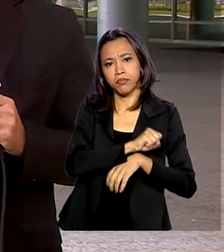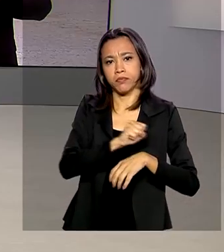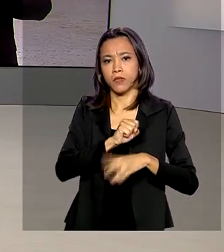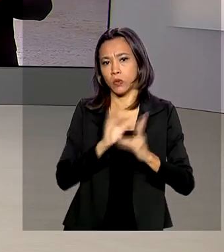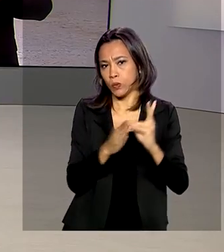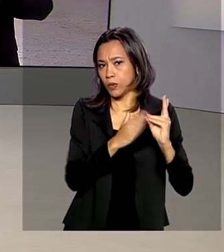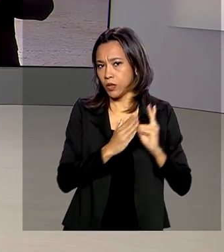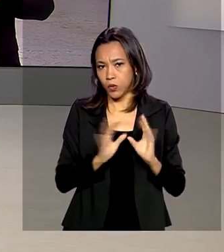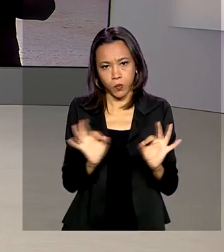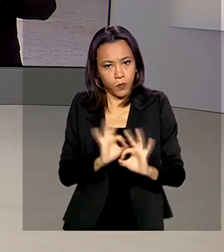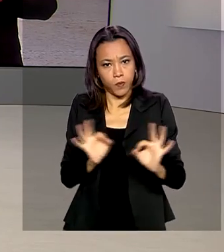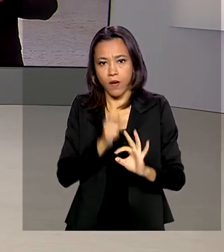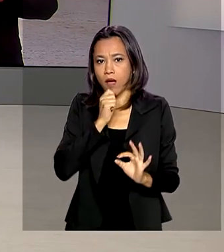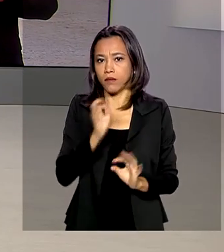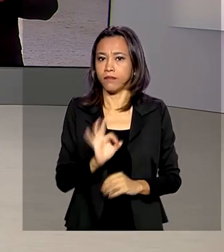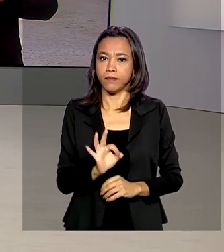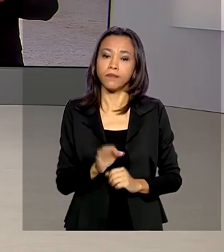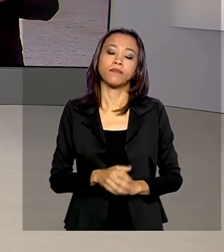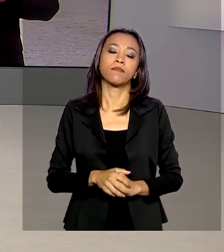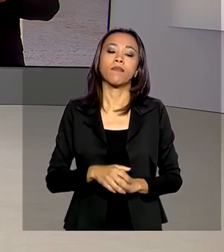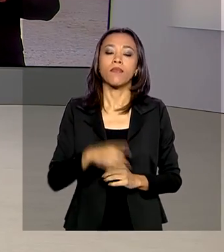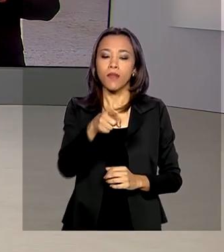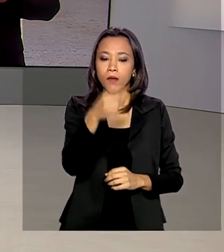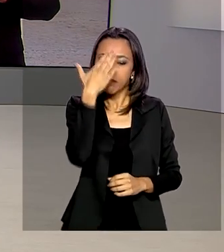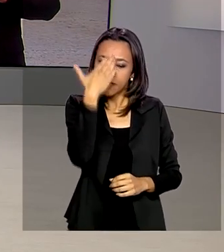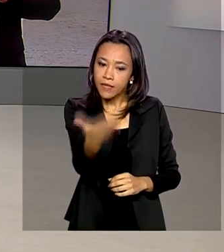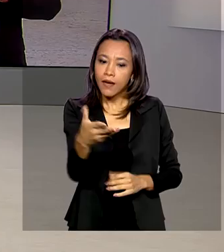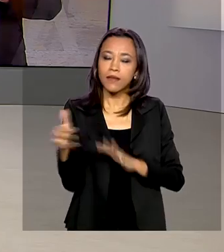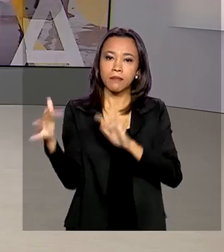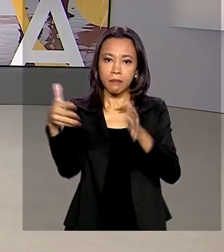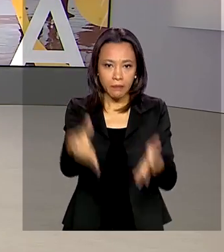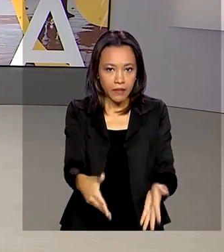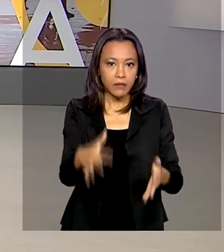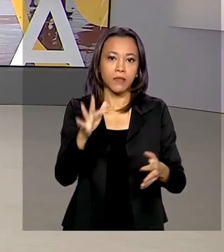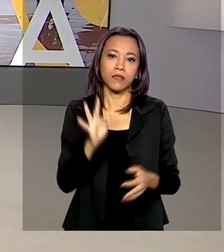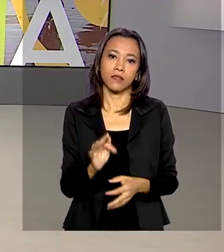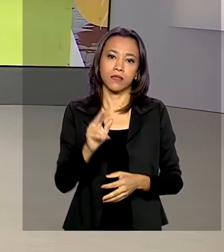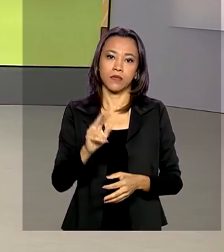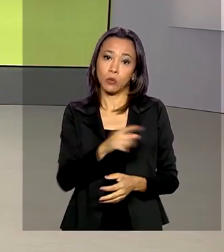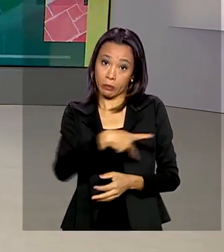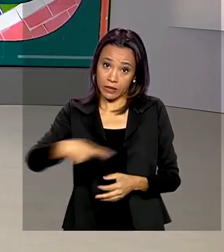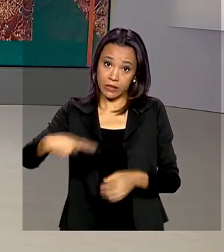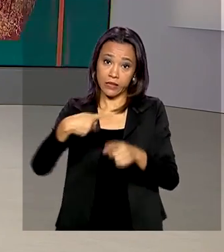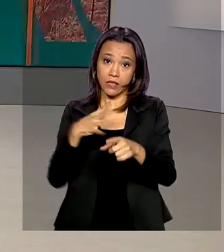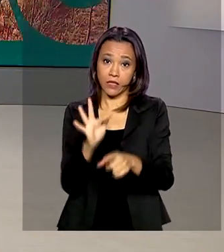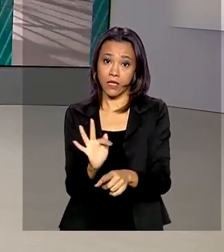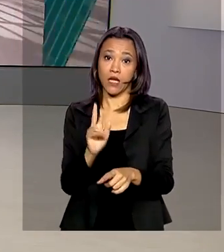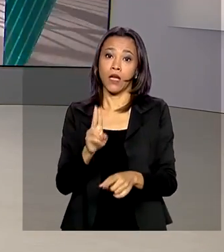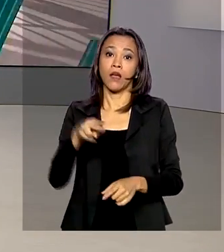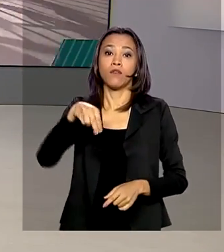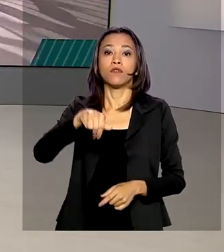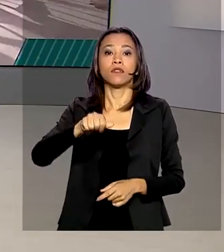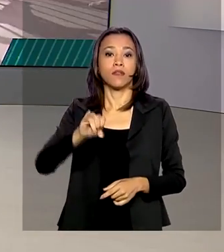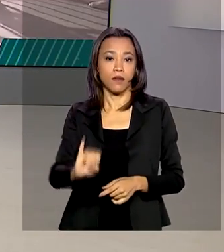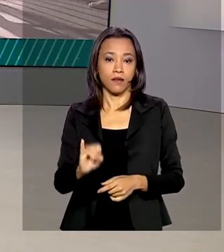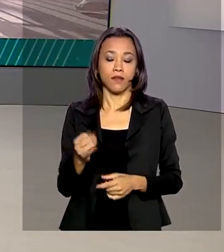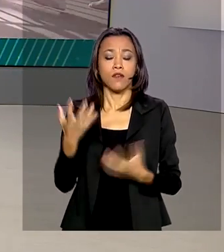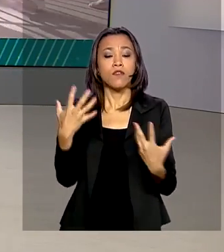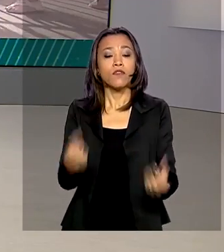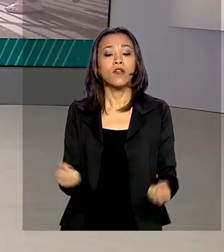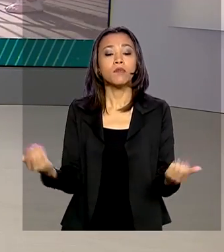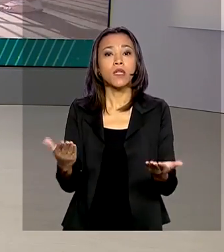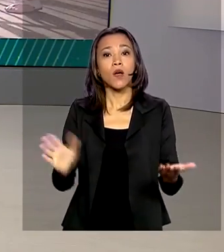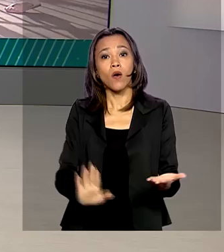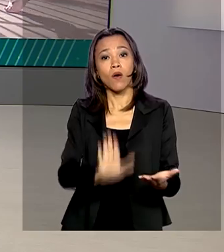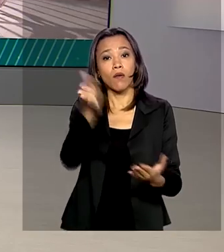Renata. Tá certo. Obrigada aí pela participação do presidente da FUNAI aqui no Brasil em Dia. Glauco, obrigada pelas suas informações. Vamos agora, então, ao Rio de Janeiro,